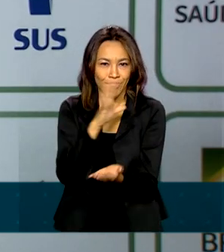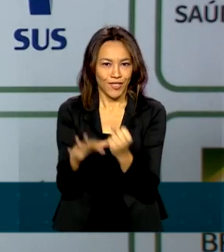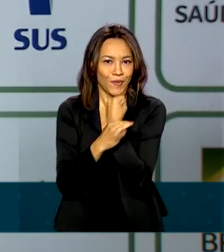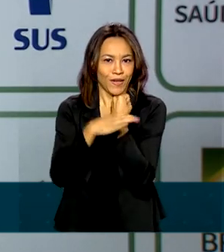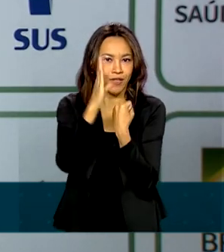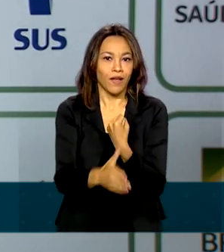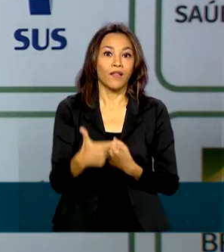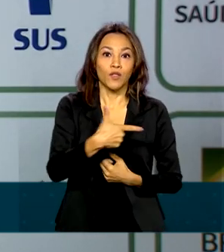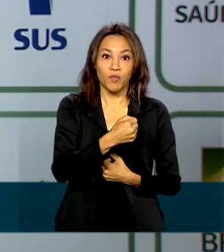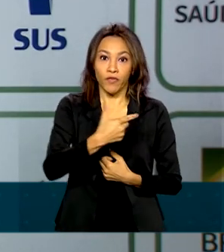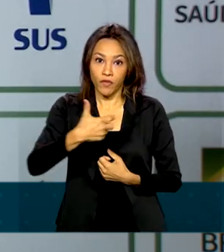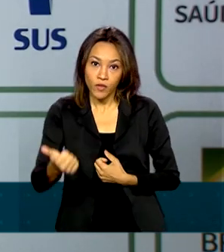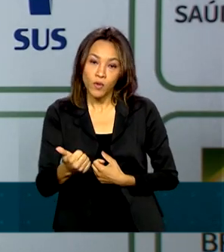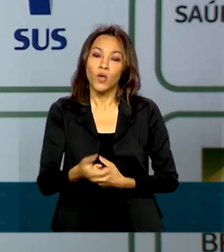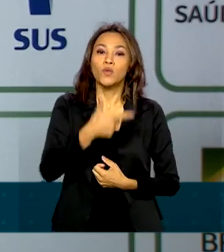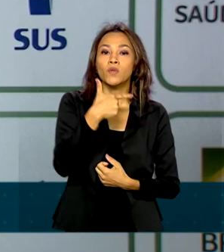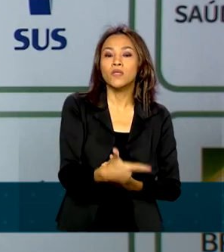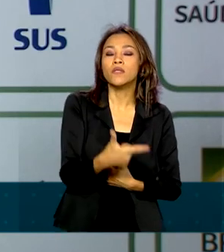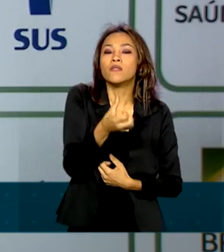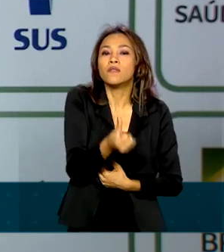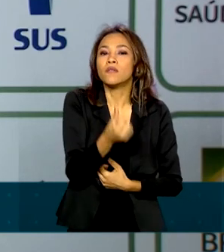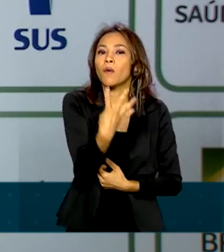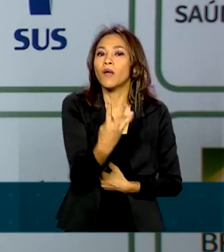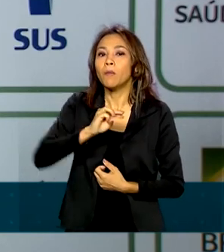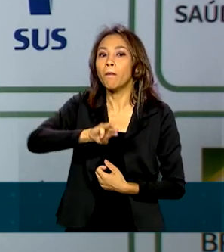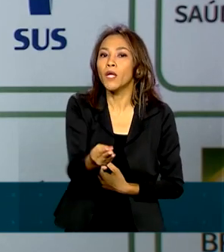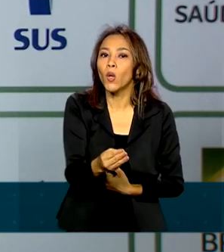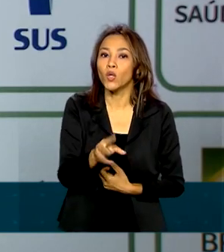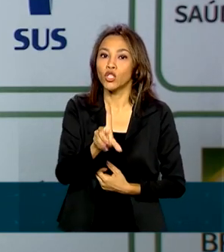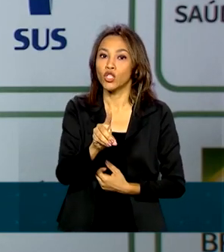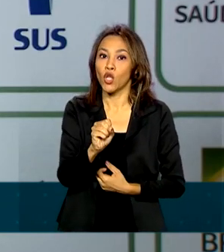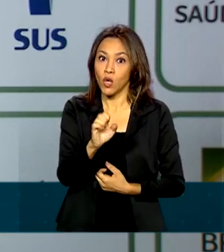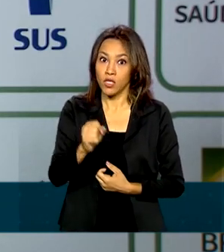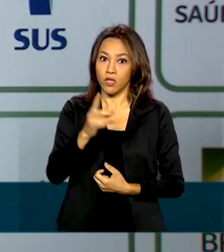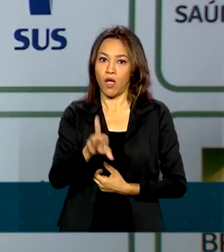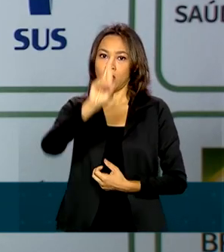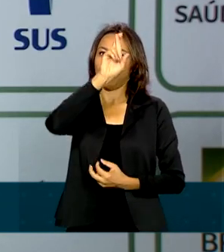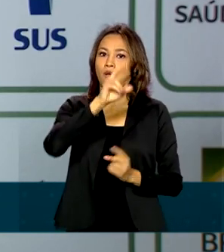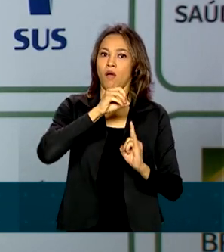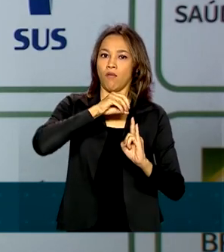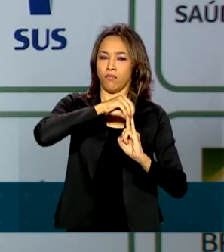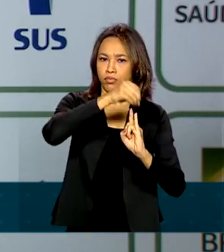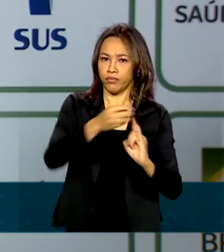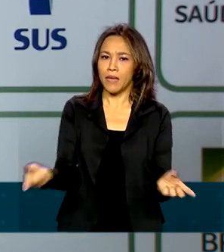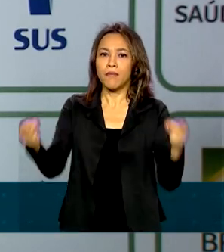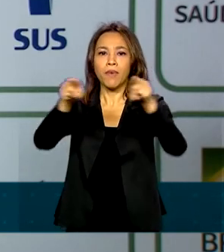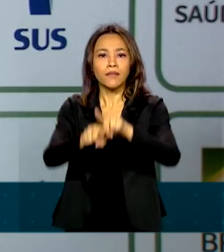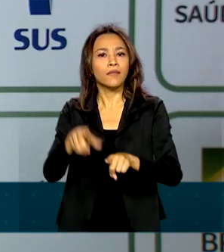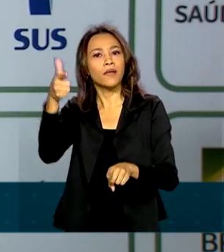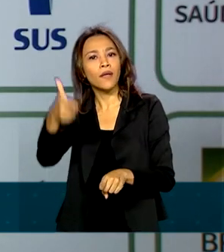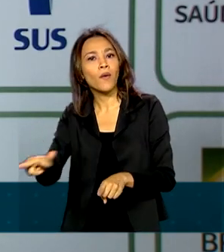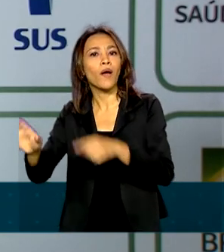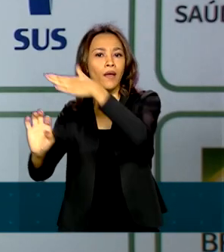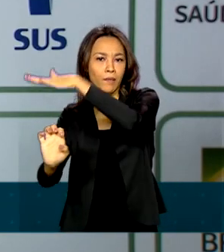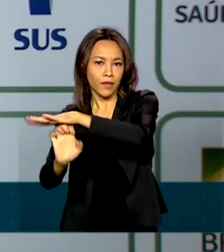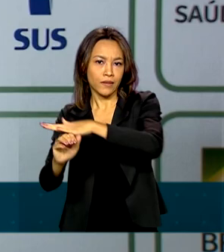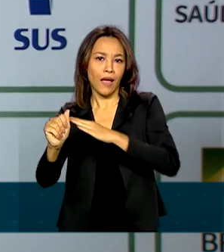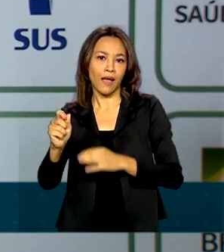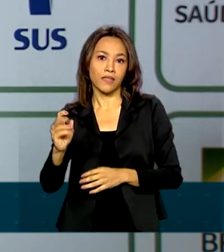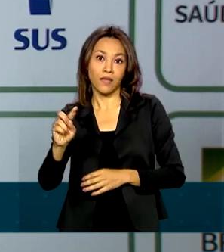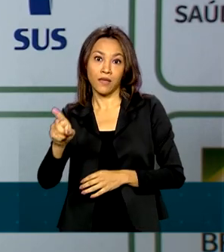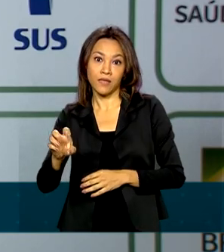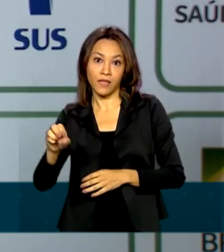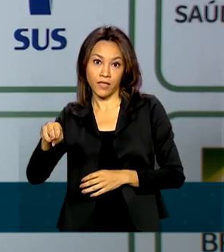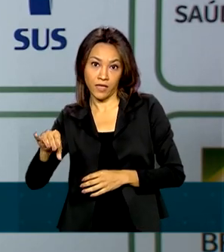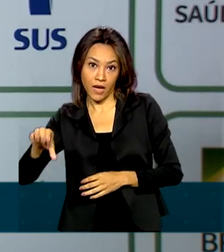sendo 254 milhões de doses pela Fiocruz em parceria com a AstraZeneca, além de 100 milhões de doses